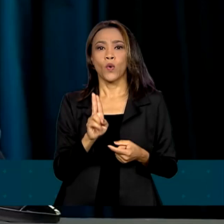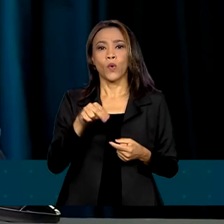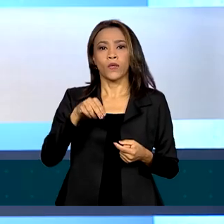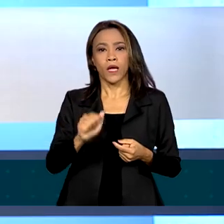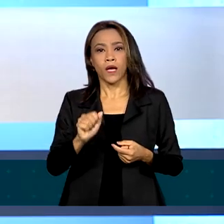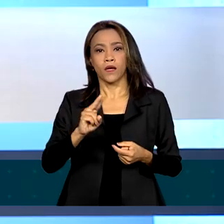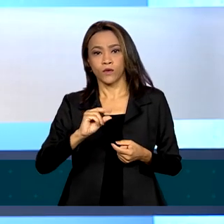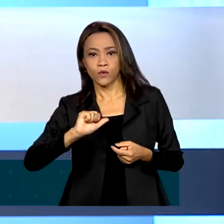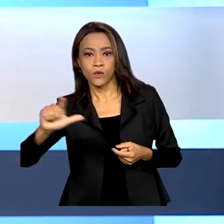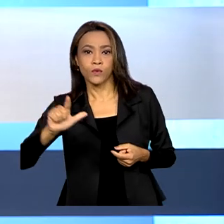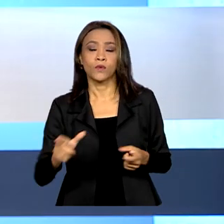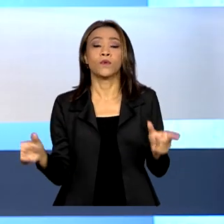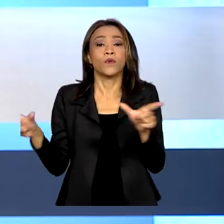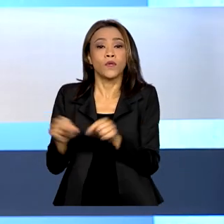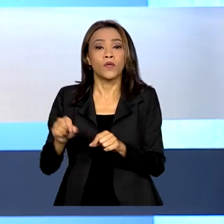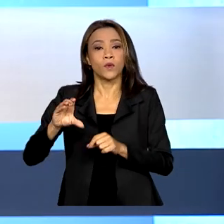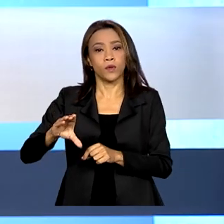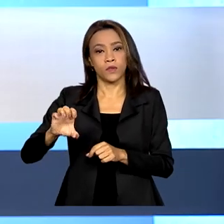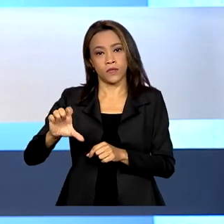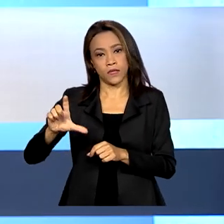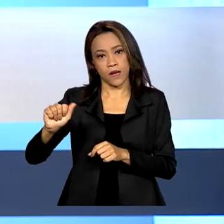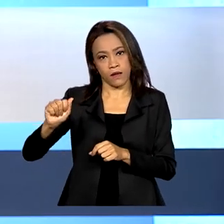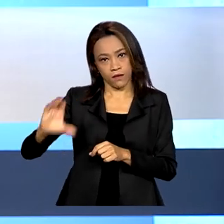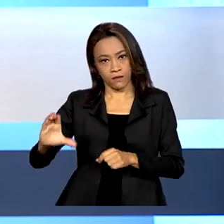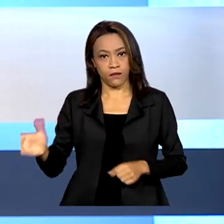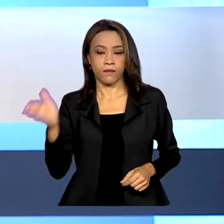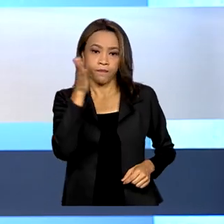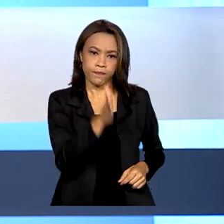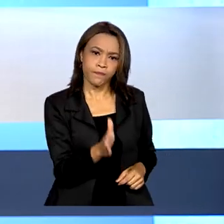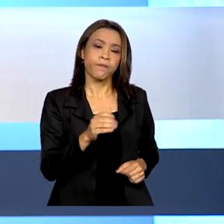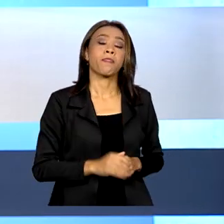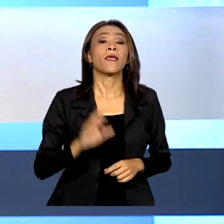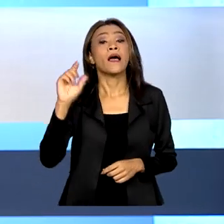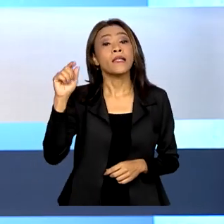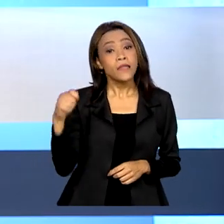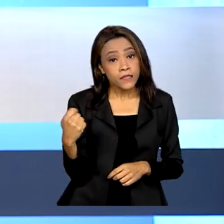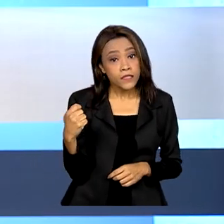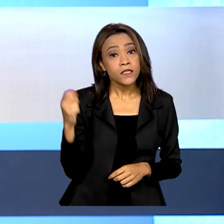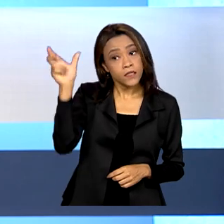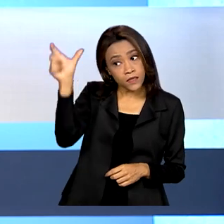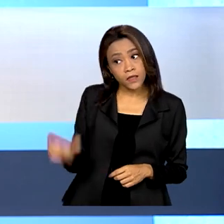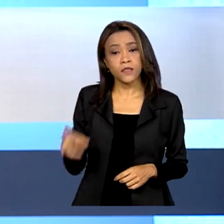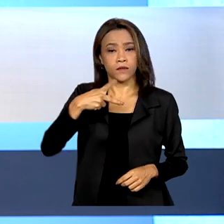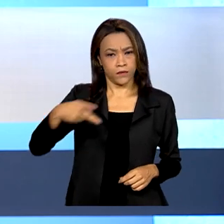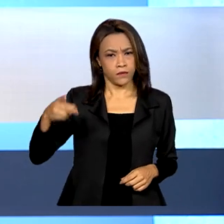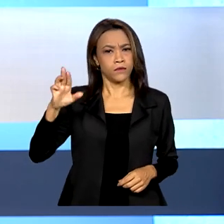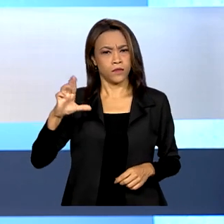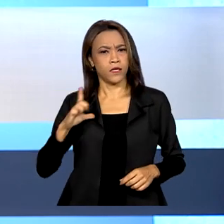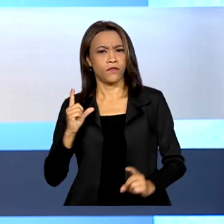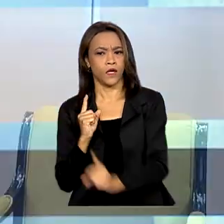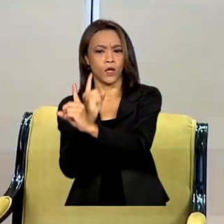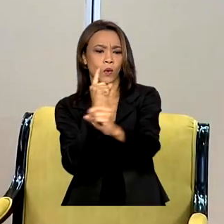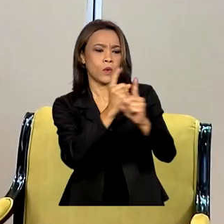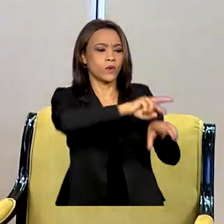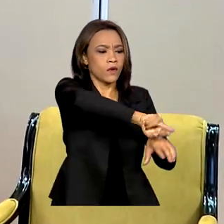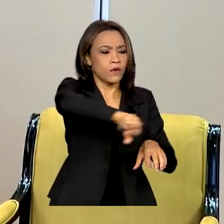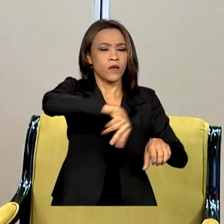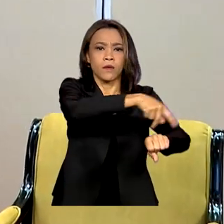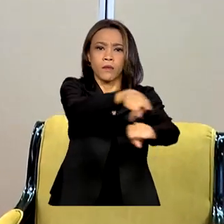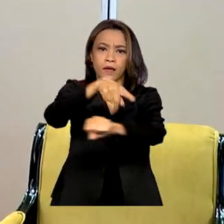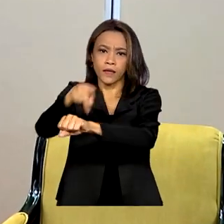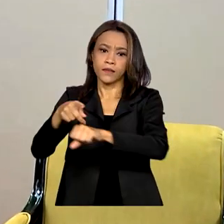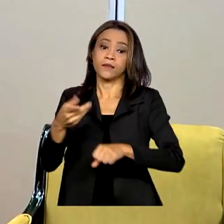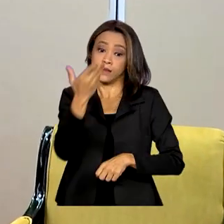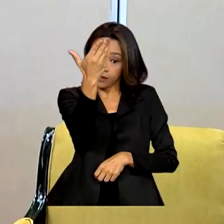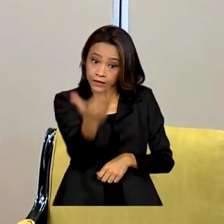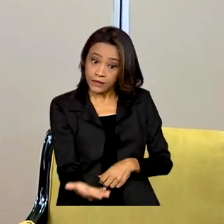Selac. Na Argentina, o presidente Lula também teve encontros bilaterais, entre eles com o presidente